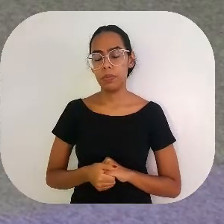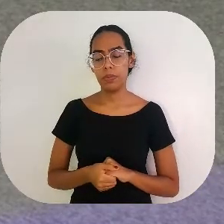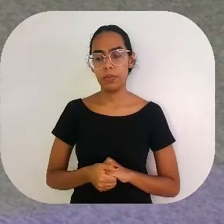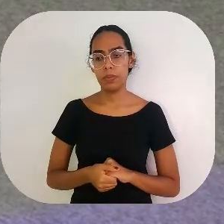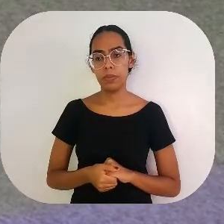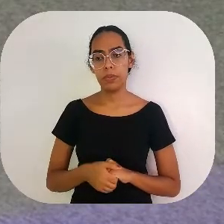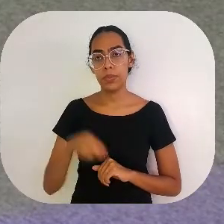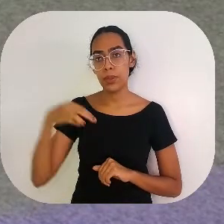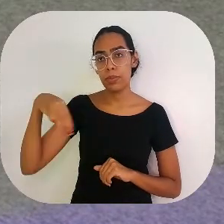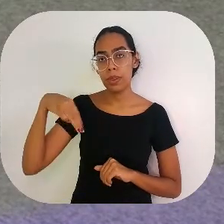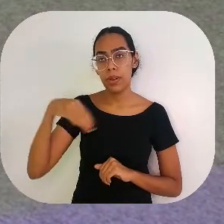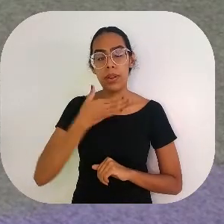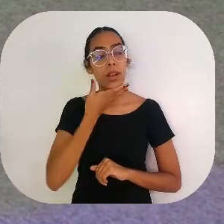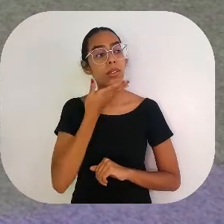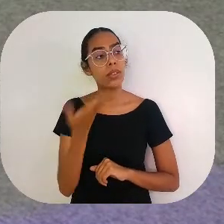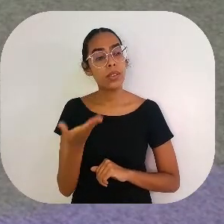Seu Manel!